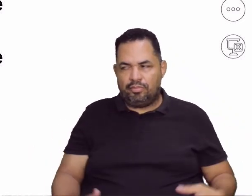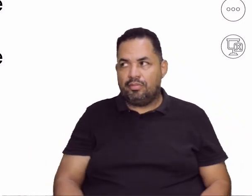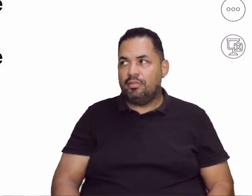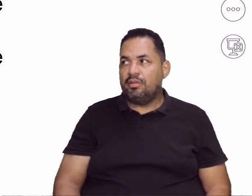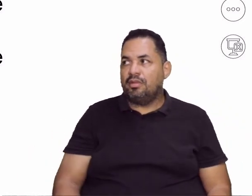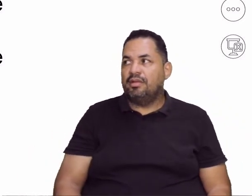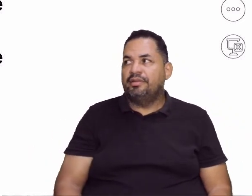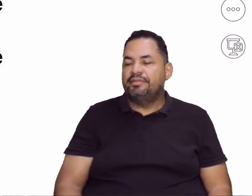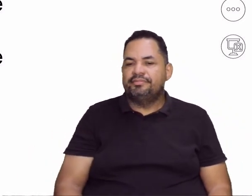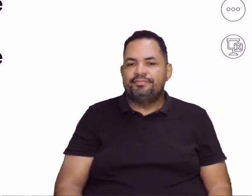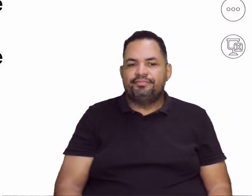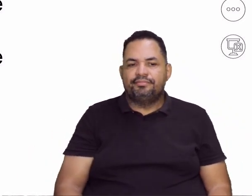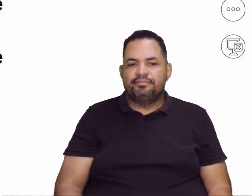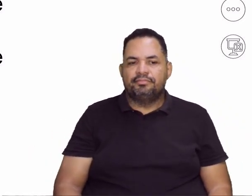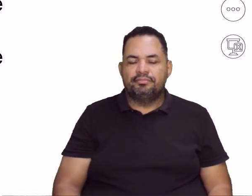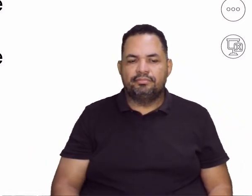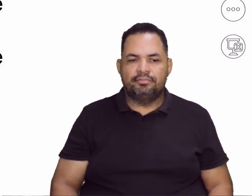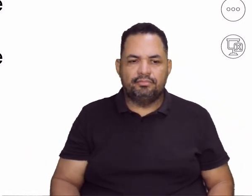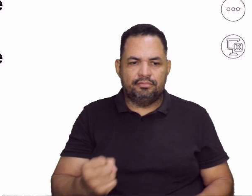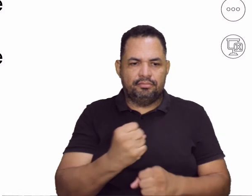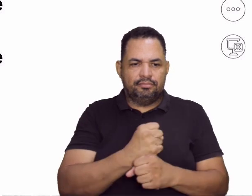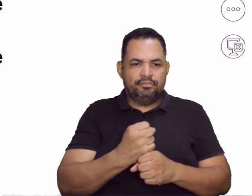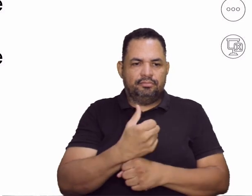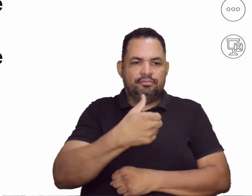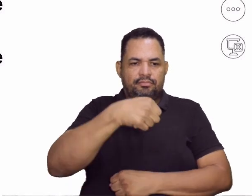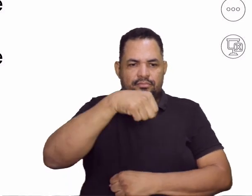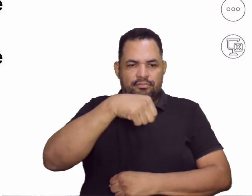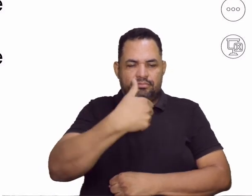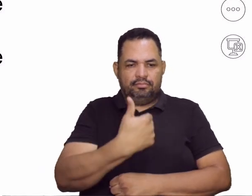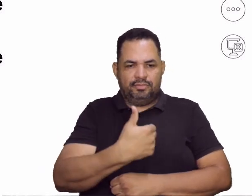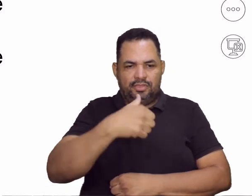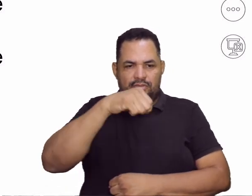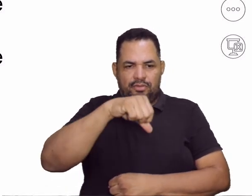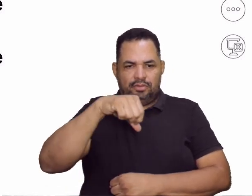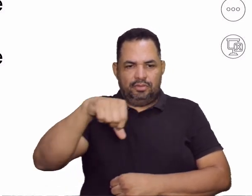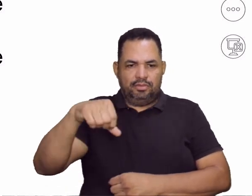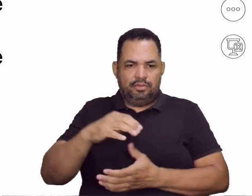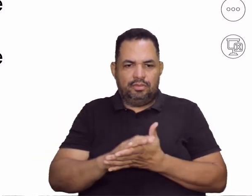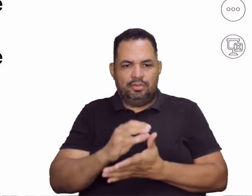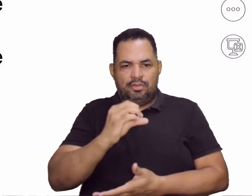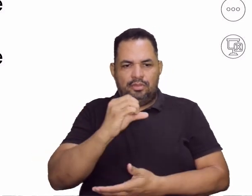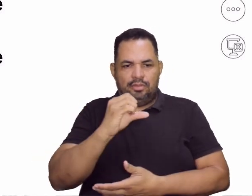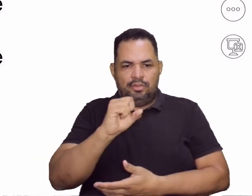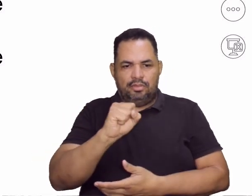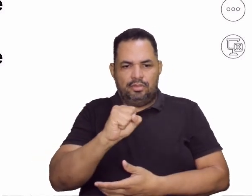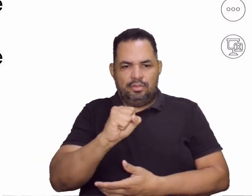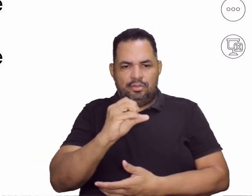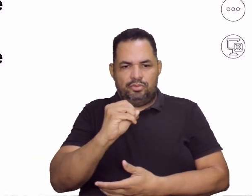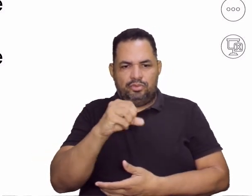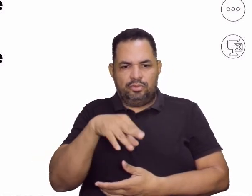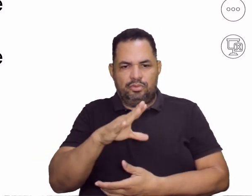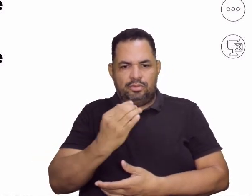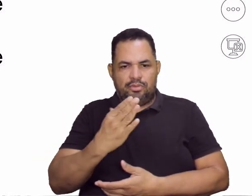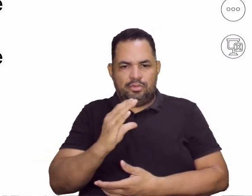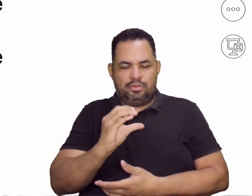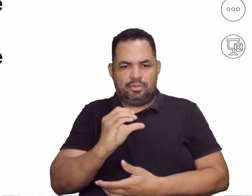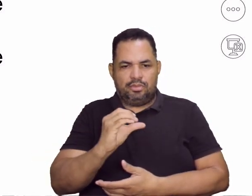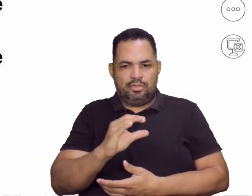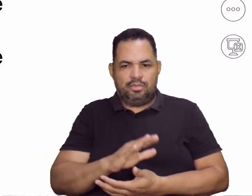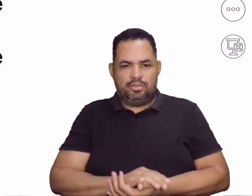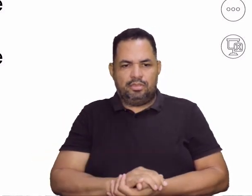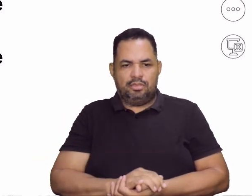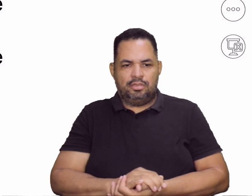Em 91, nós temos o Sonic, um jogo de plataforma que apresenta o mascote da SEGA.